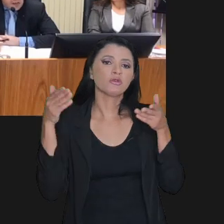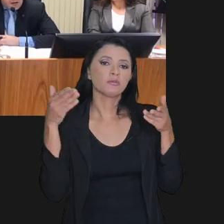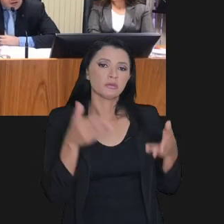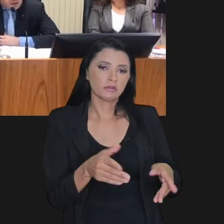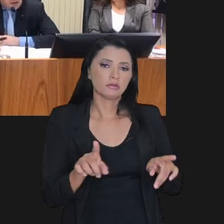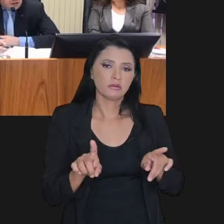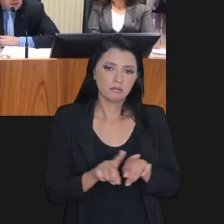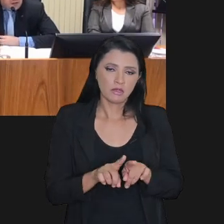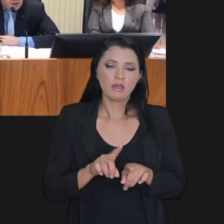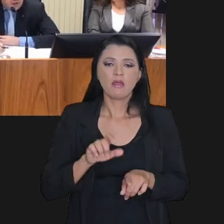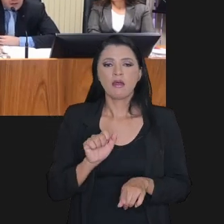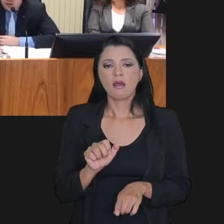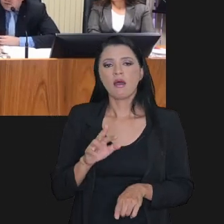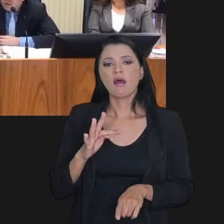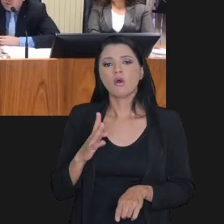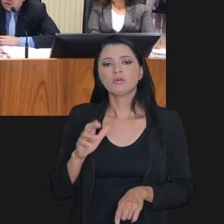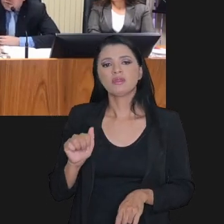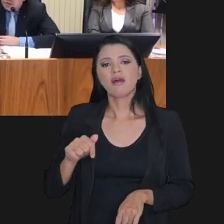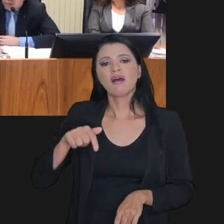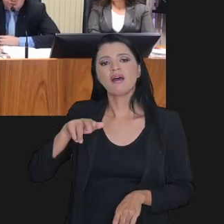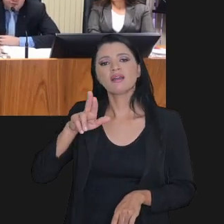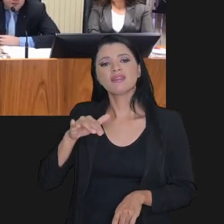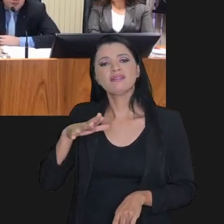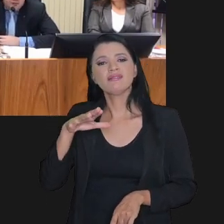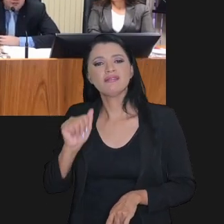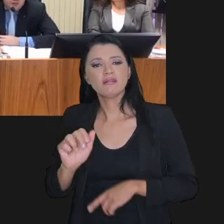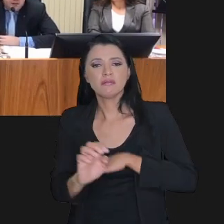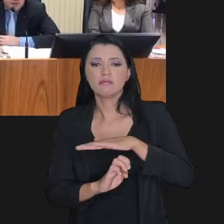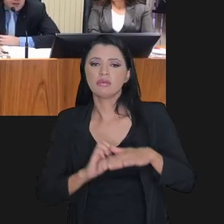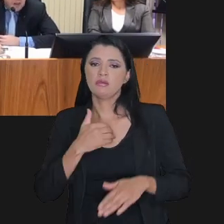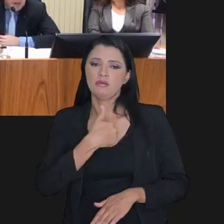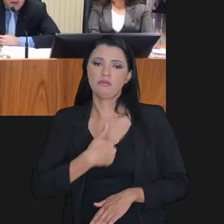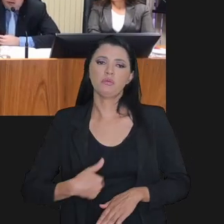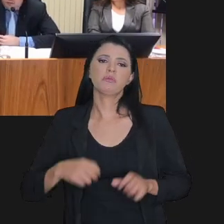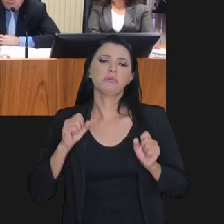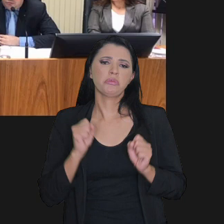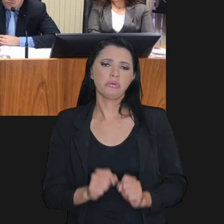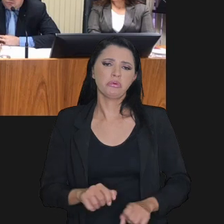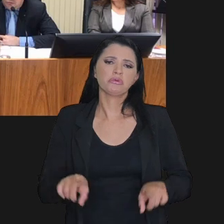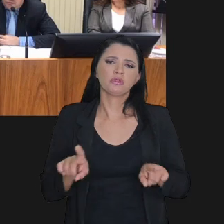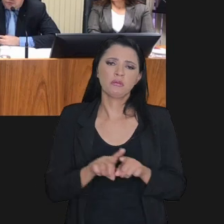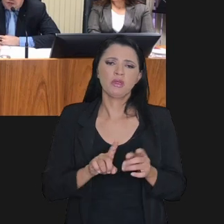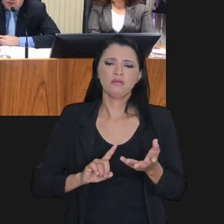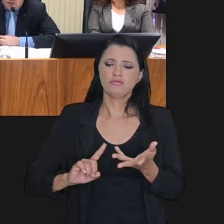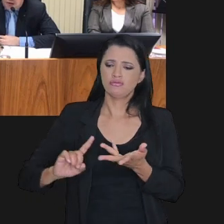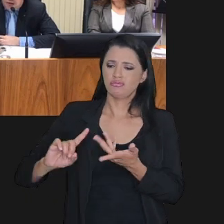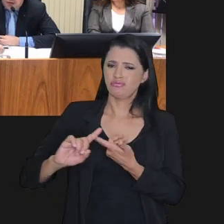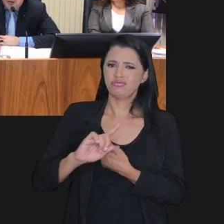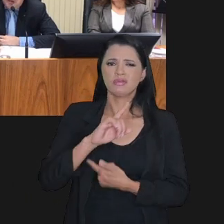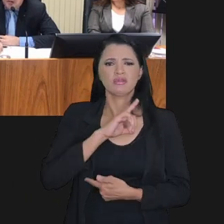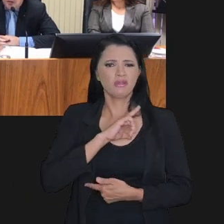da transação e autarquia, as fundações e empresas públicas. Então, você tem um vasto leque de